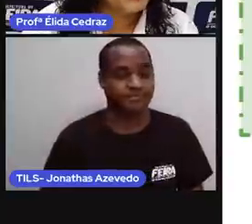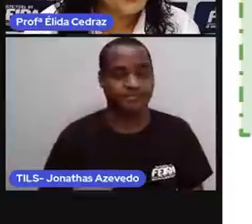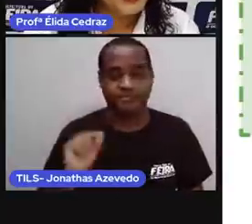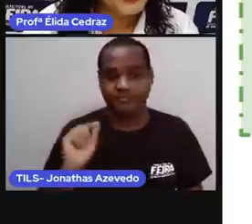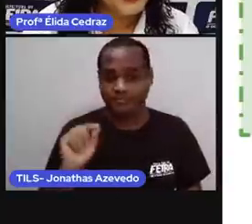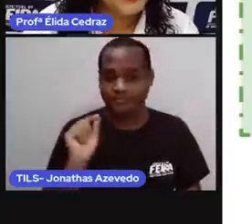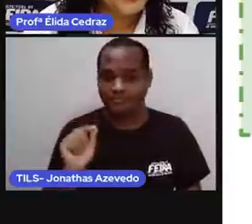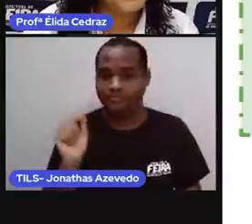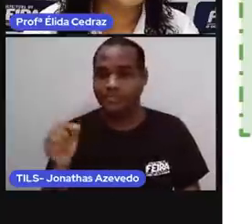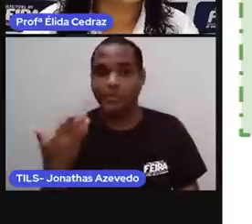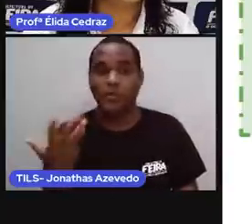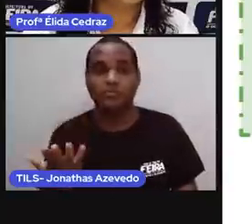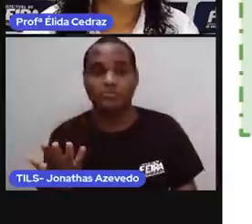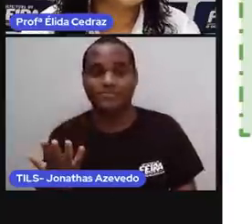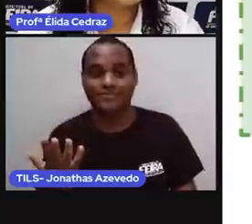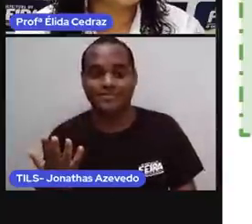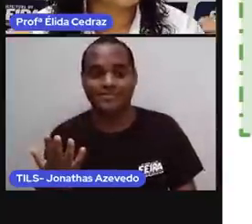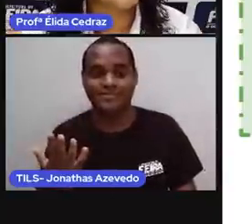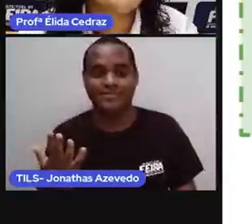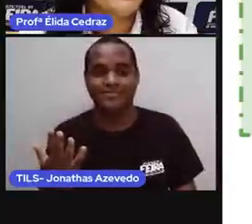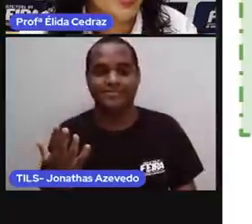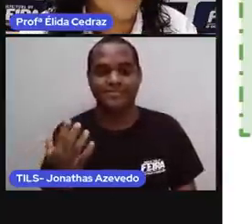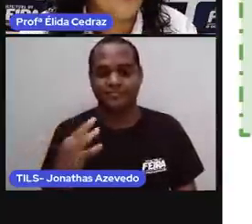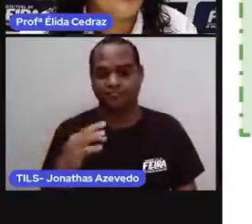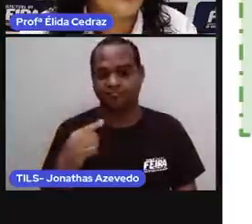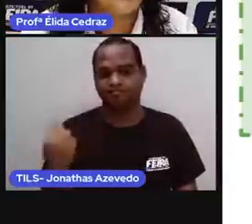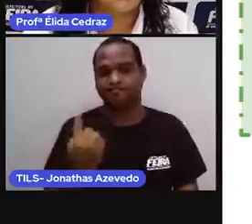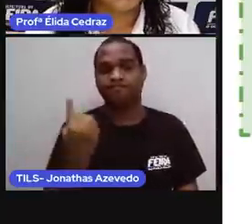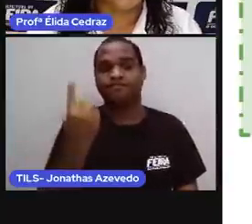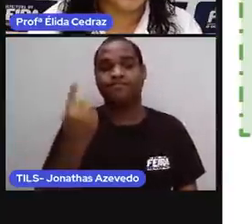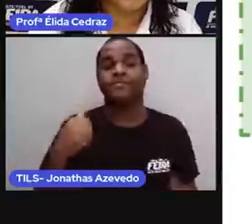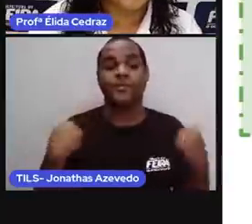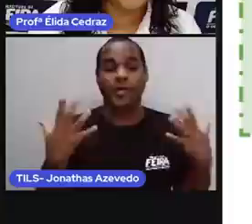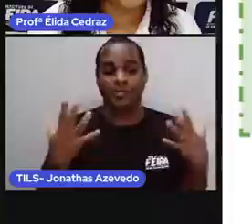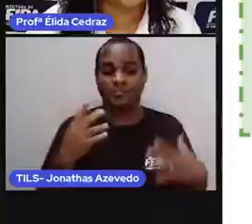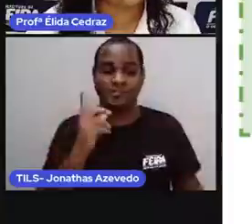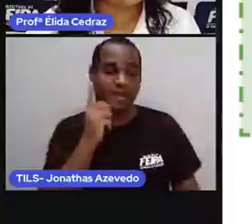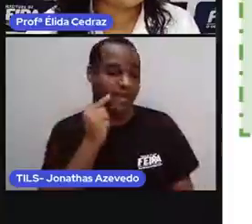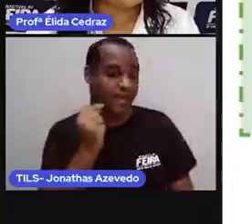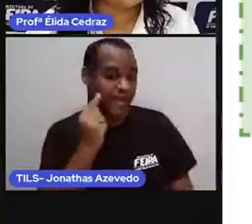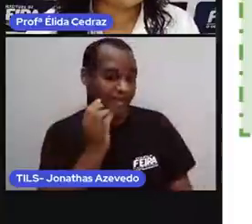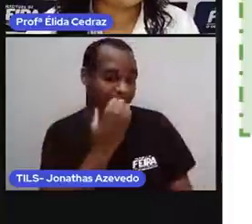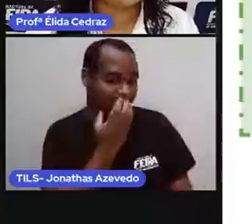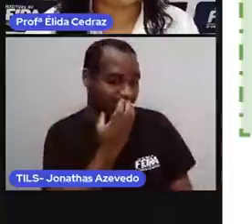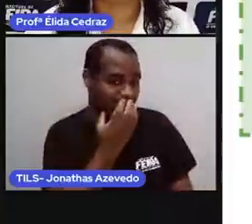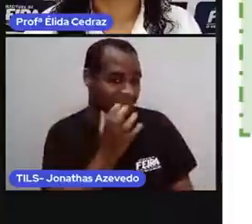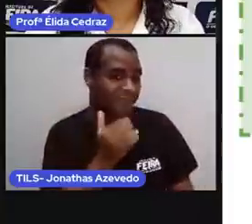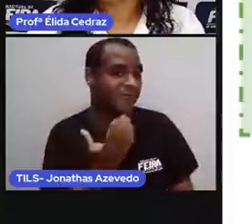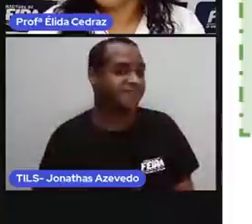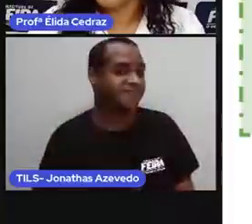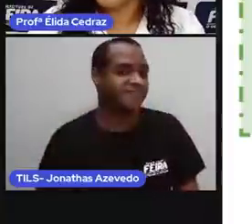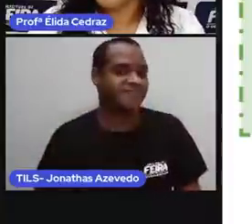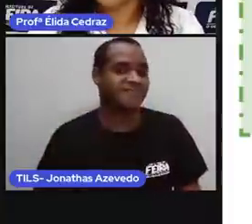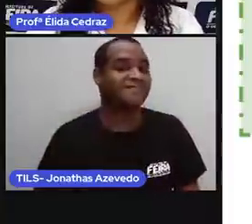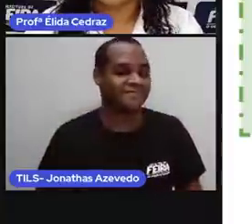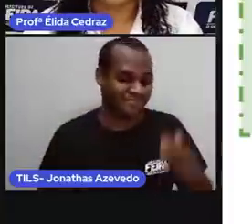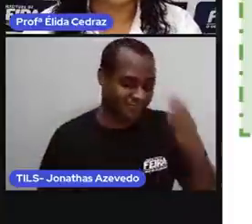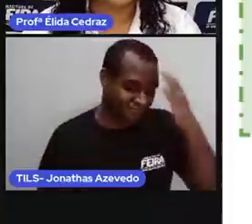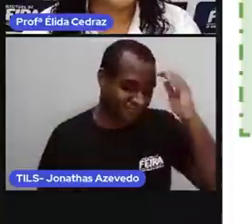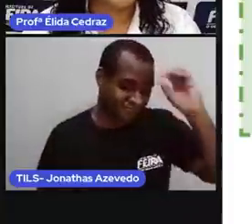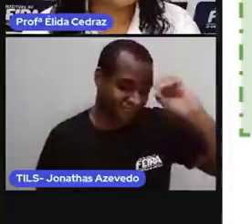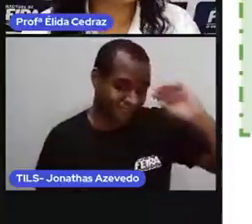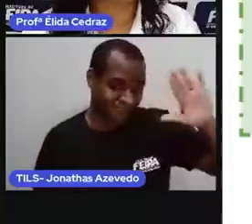O gato ou o cachorro? Quem é mais alto? O gato ou o cachorro? Entendeu?